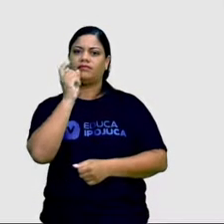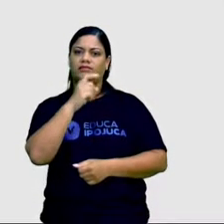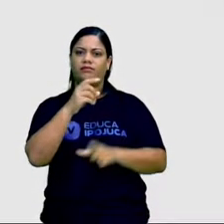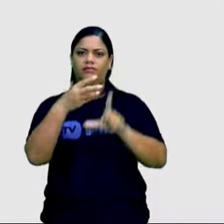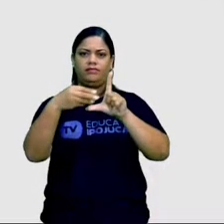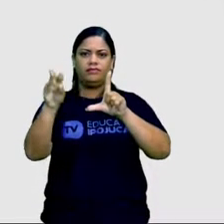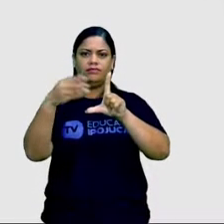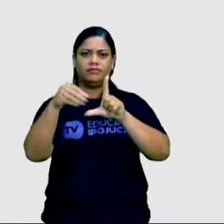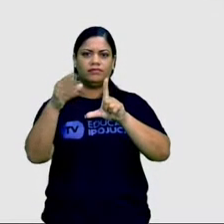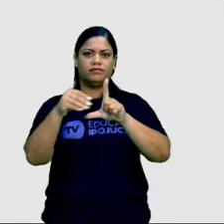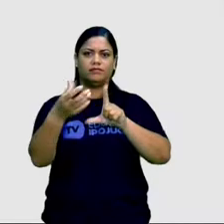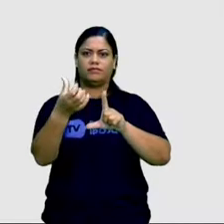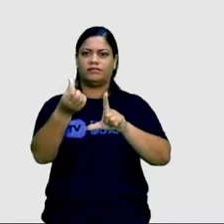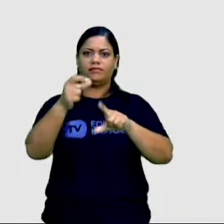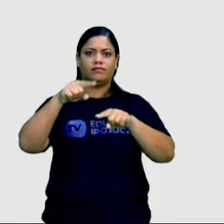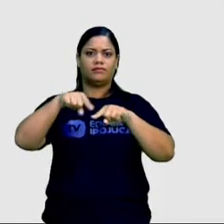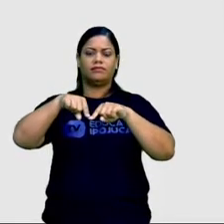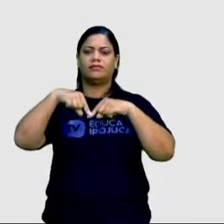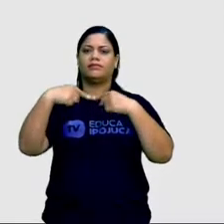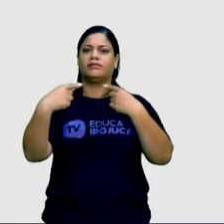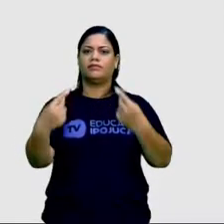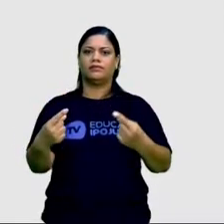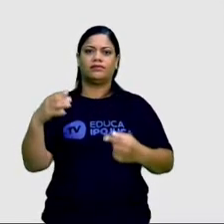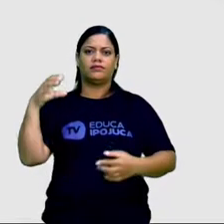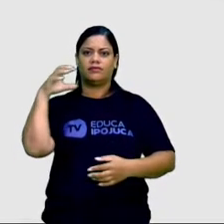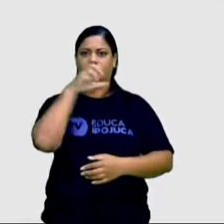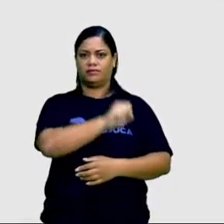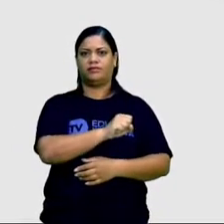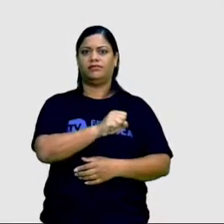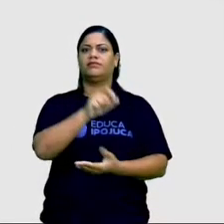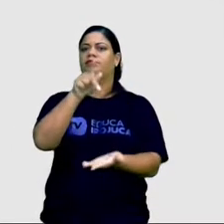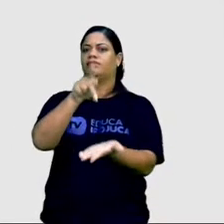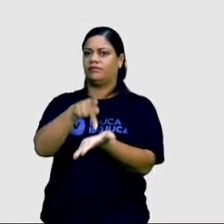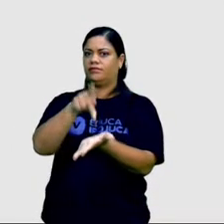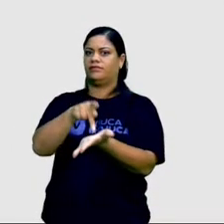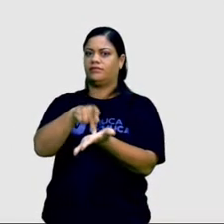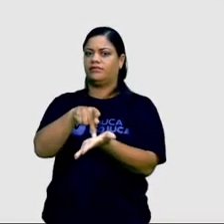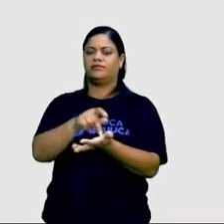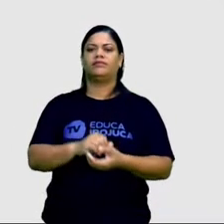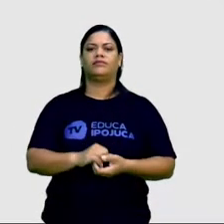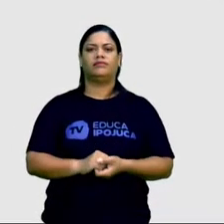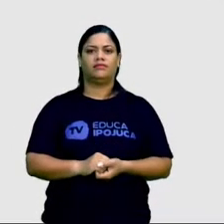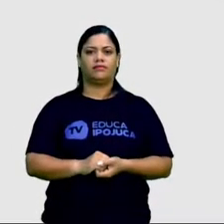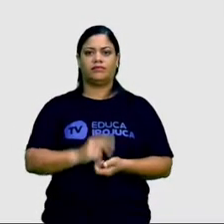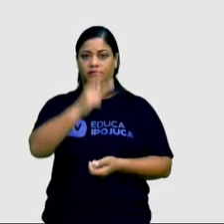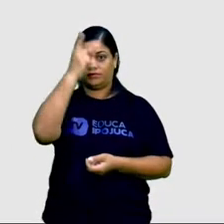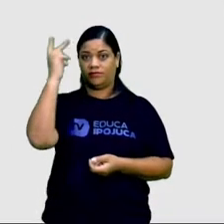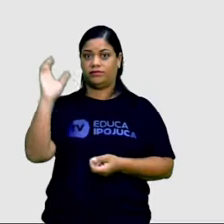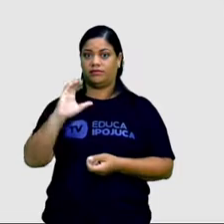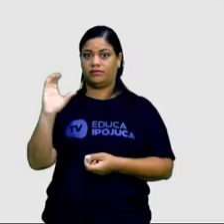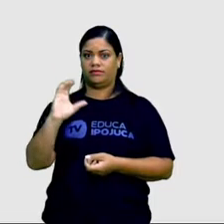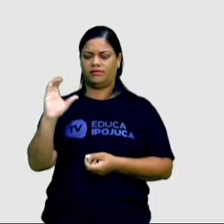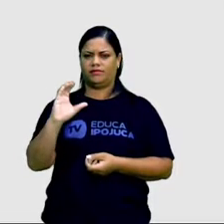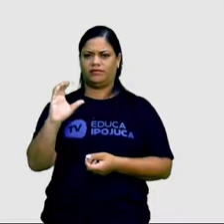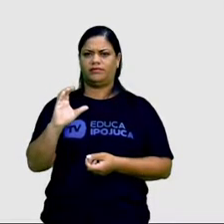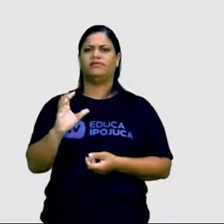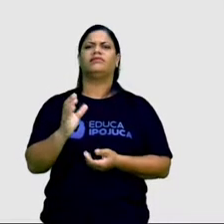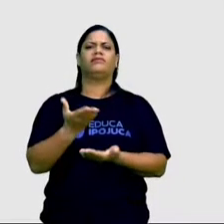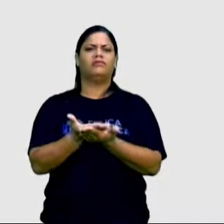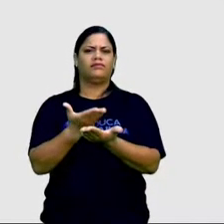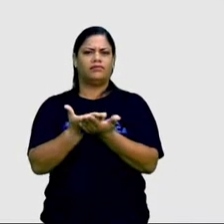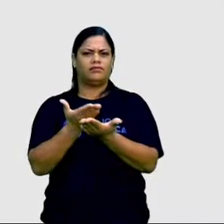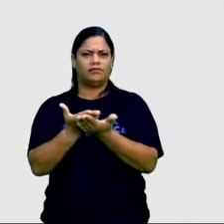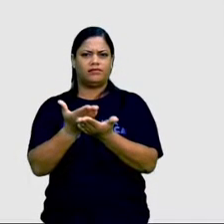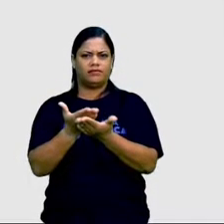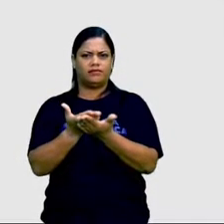seis vezes mais rapidamente que as notícias verdadeiras. Os cientistas estudaram um conjunto